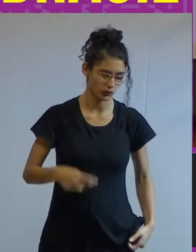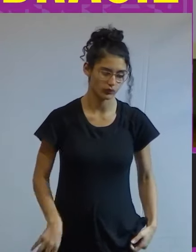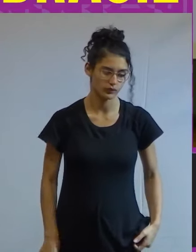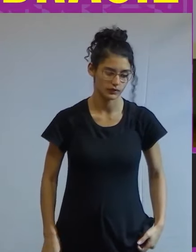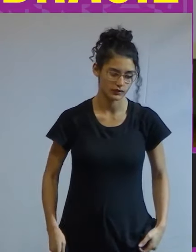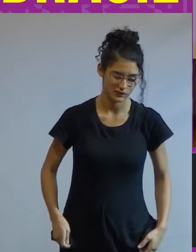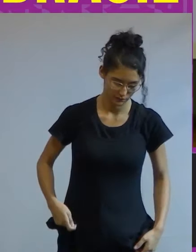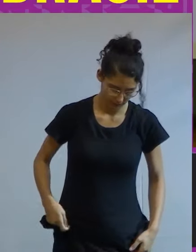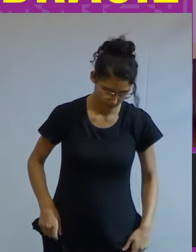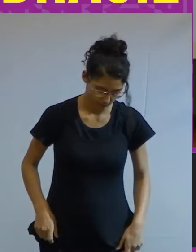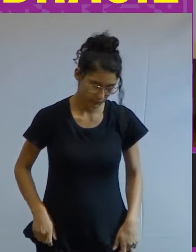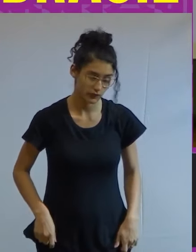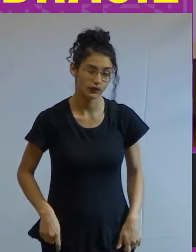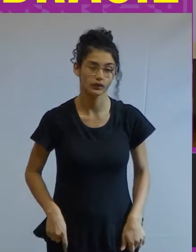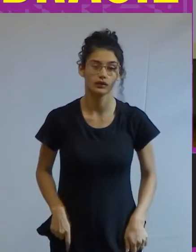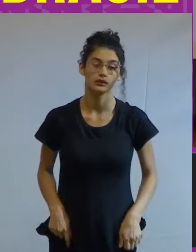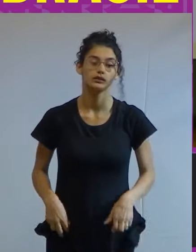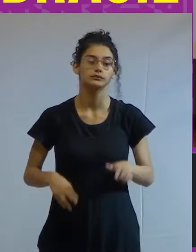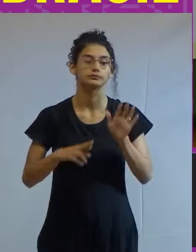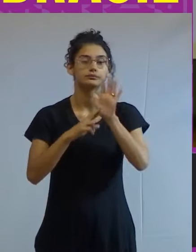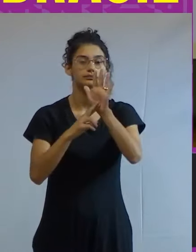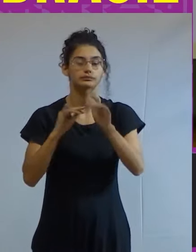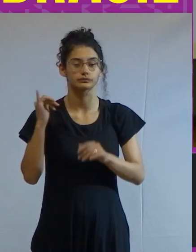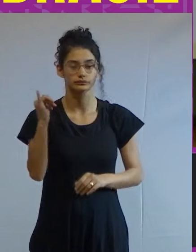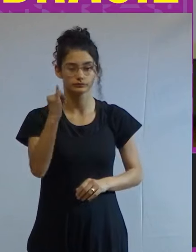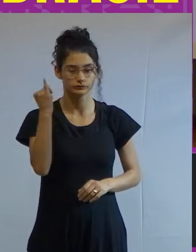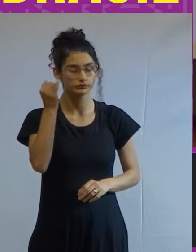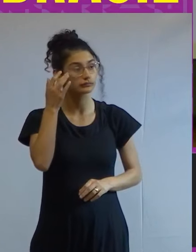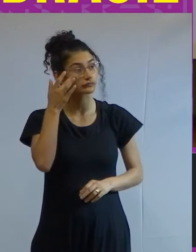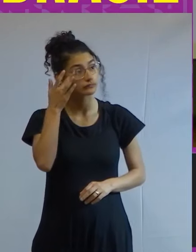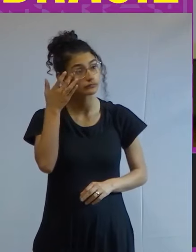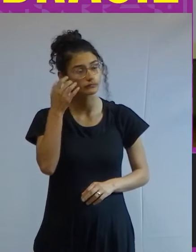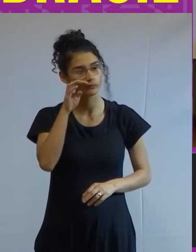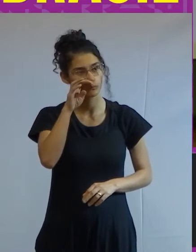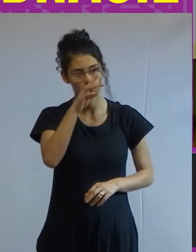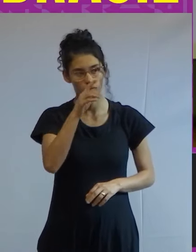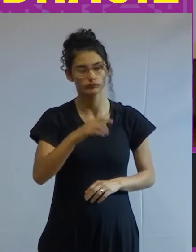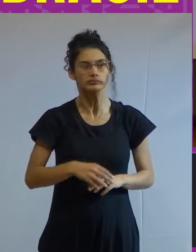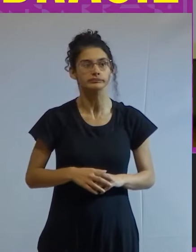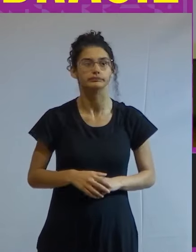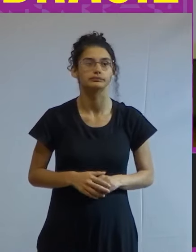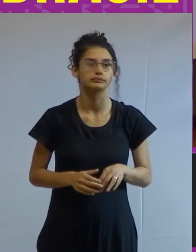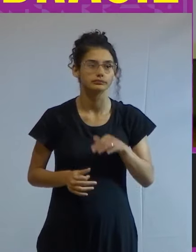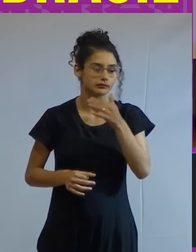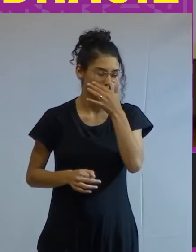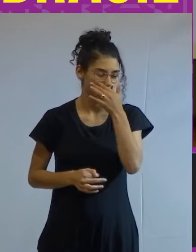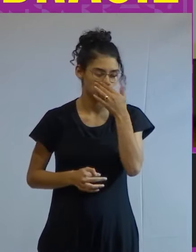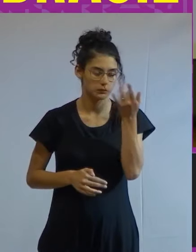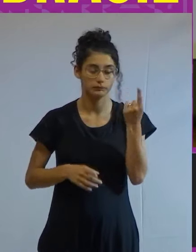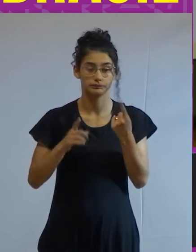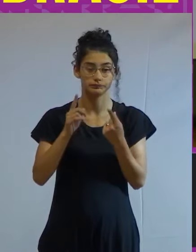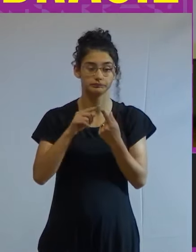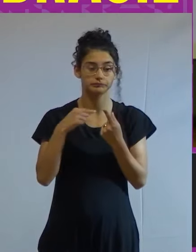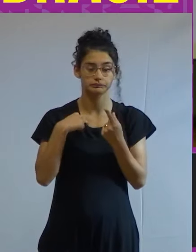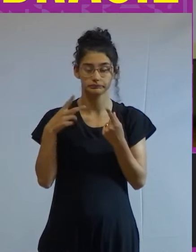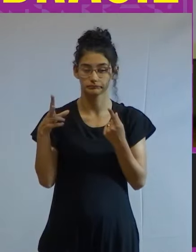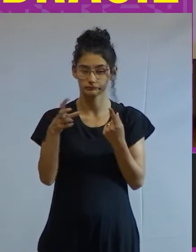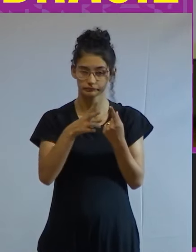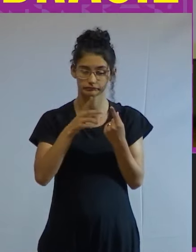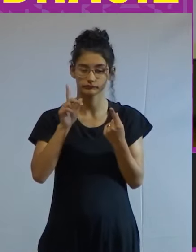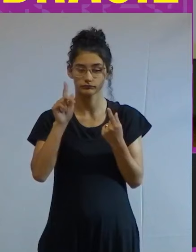relevantes dois resultados muito relevantes do neoliberalismo no Brasil o primeiro a meu ver é